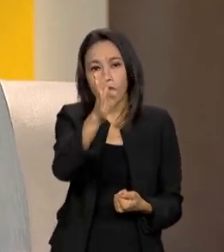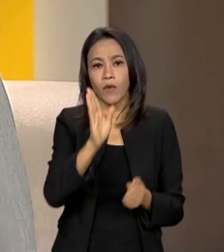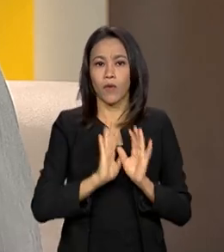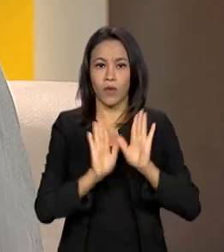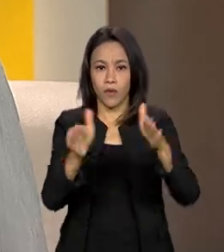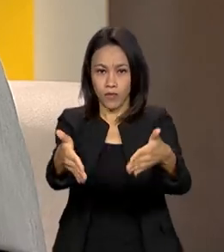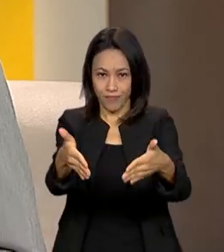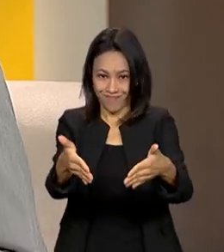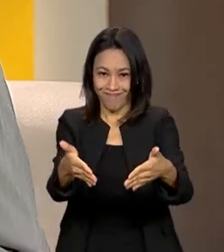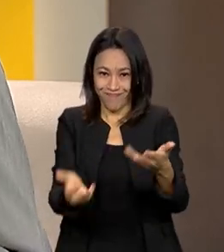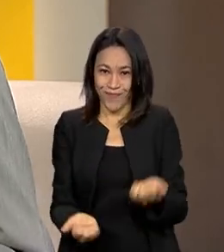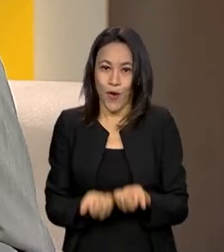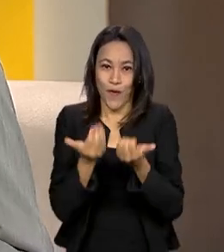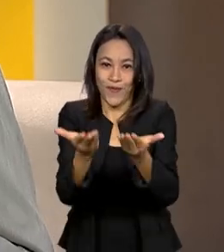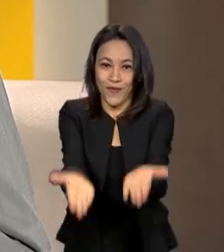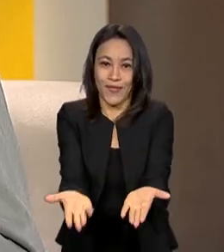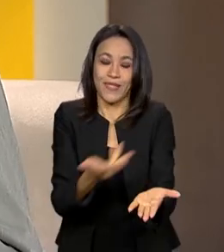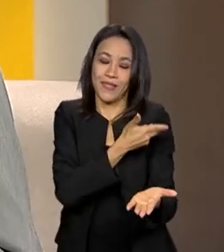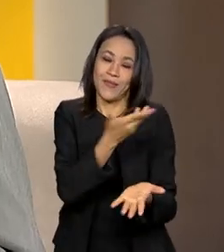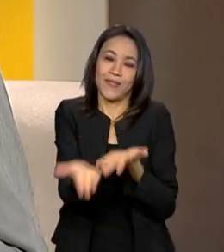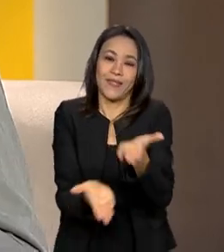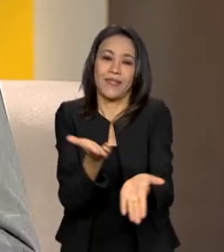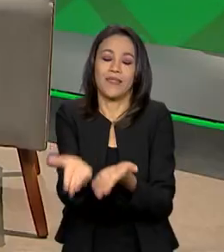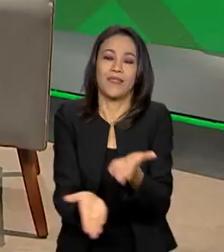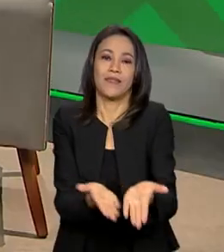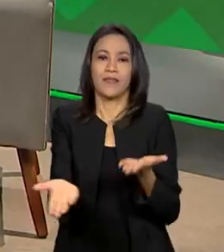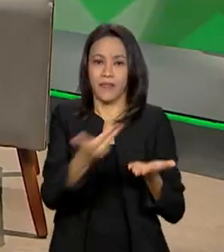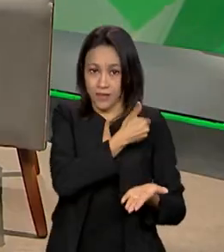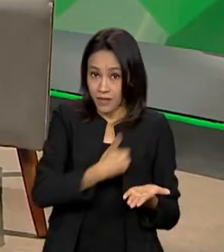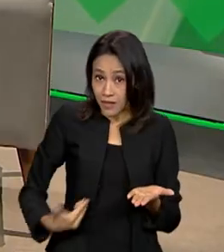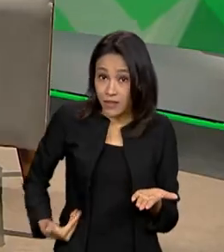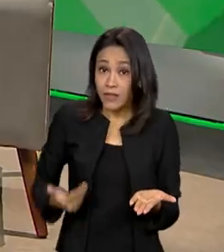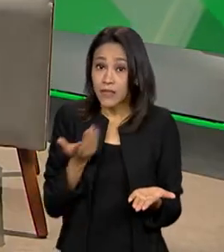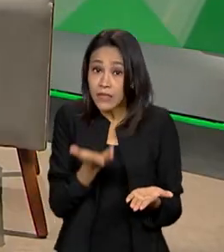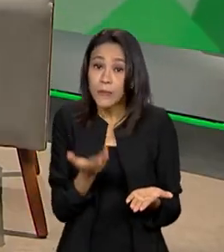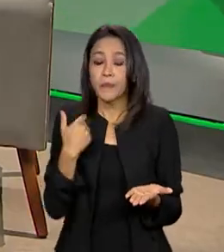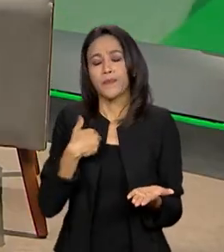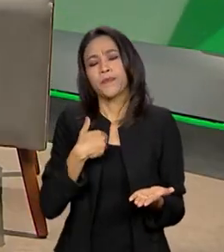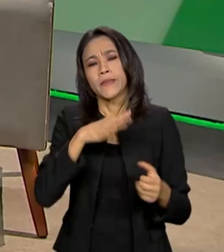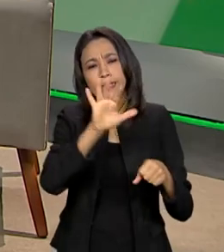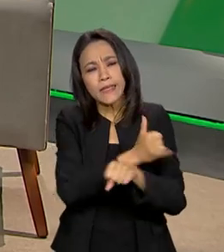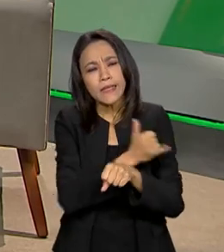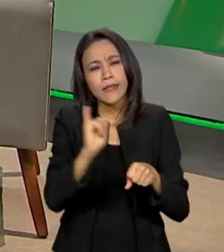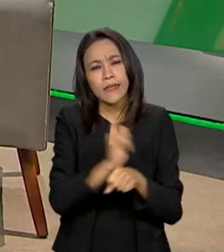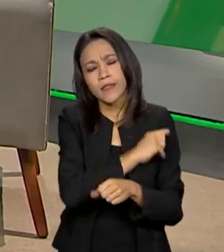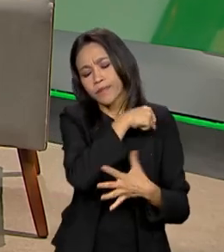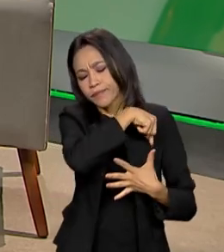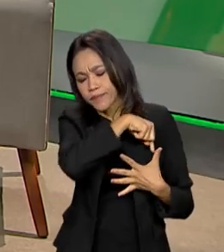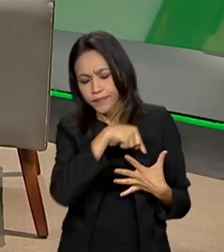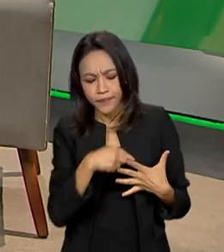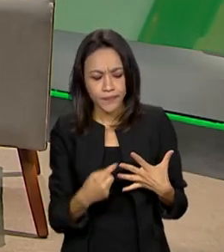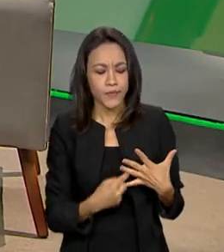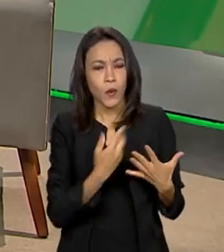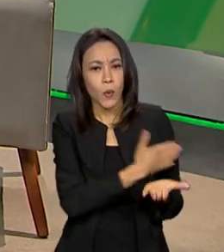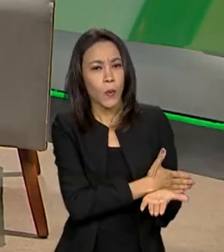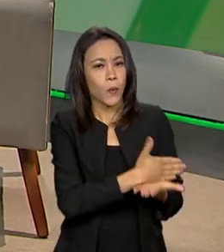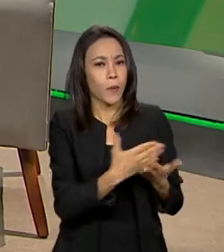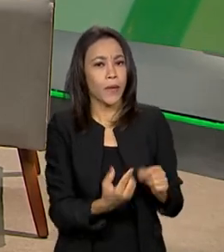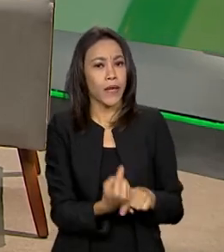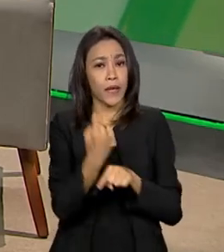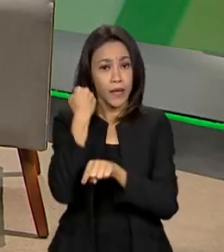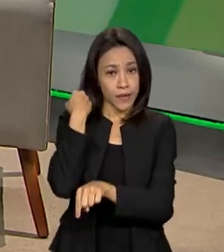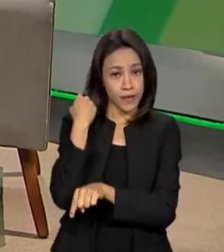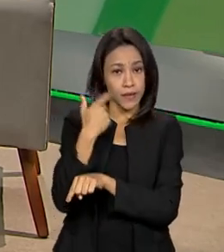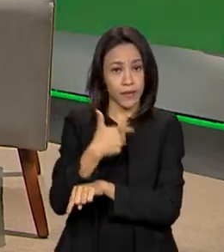Então, essa execução dessa estratégia, ela se dá a partir de 2019, com cada órgão